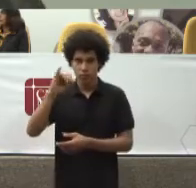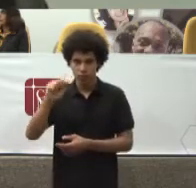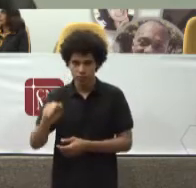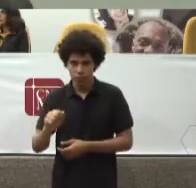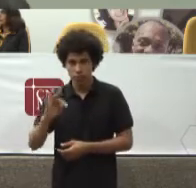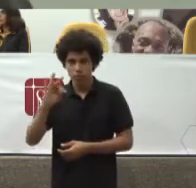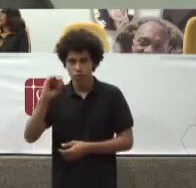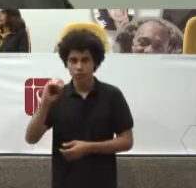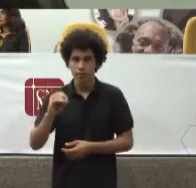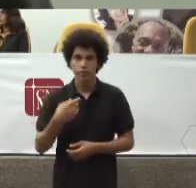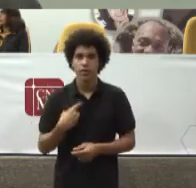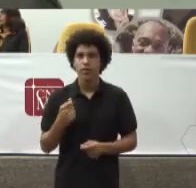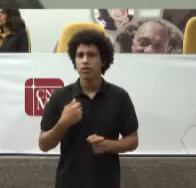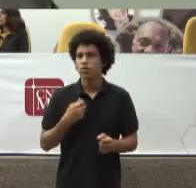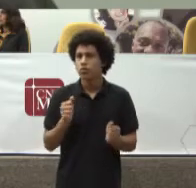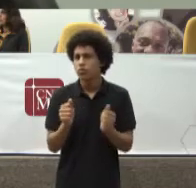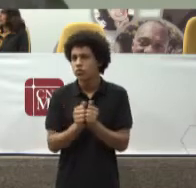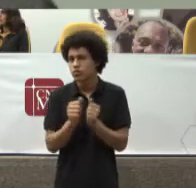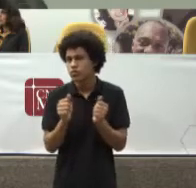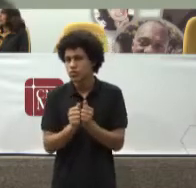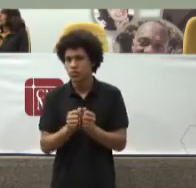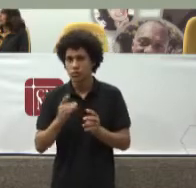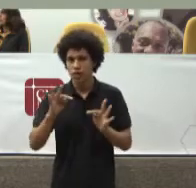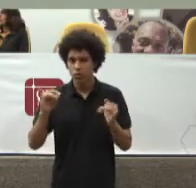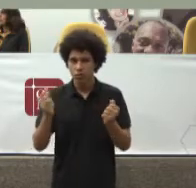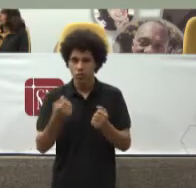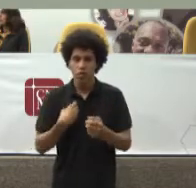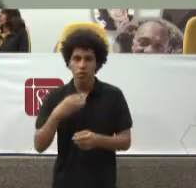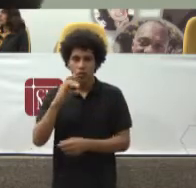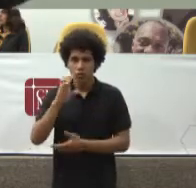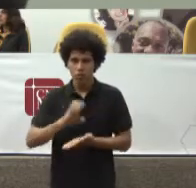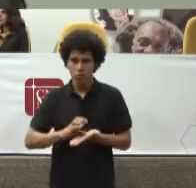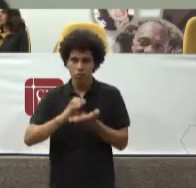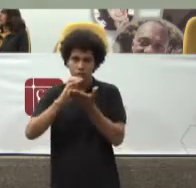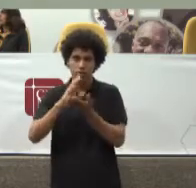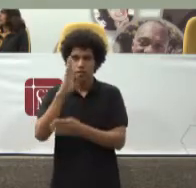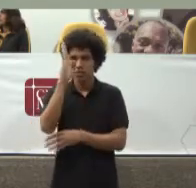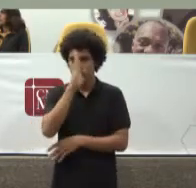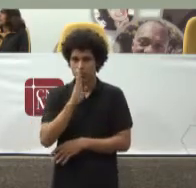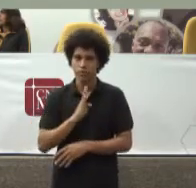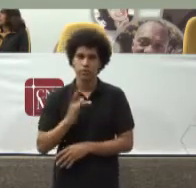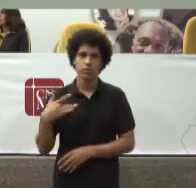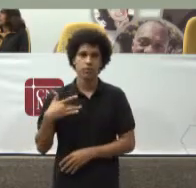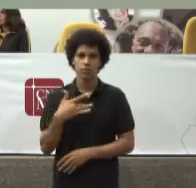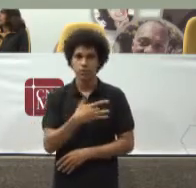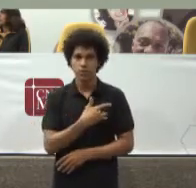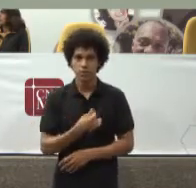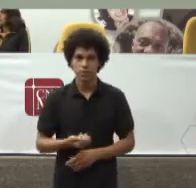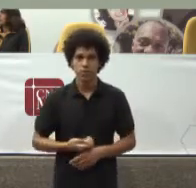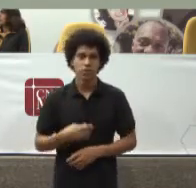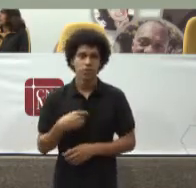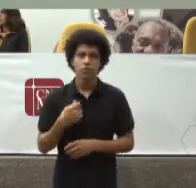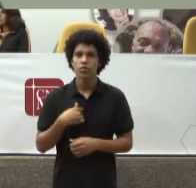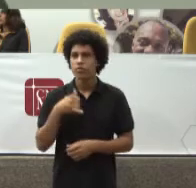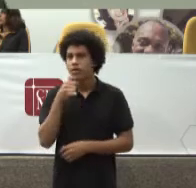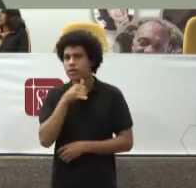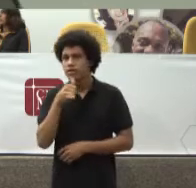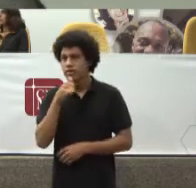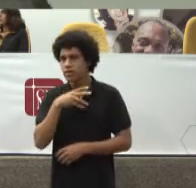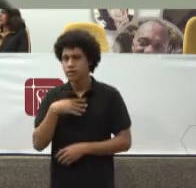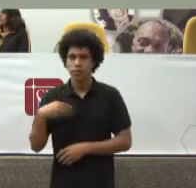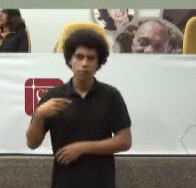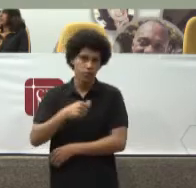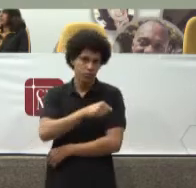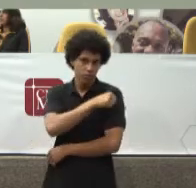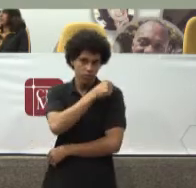Atuando Como atua O comitê Nacional Da saúde Tendo os exemplos Do Rio de Janeiro O exemplo Do Tocantins